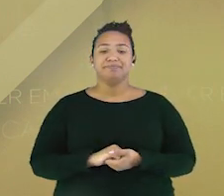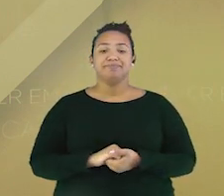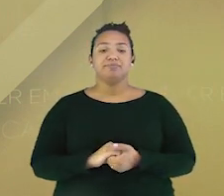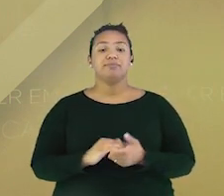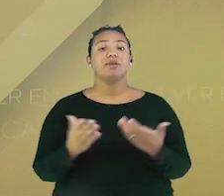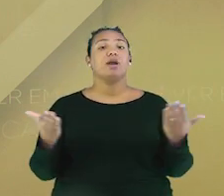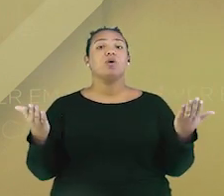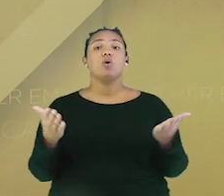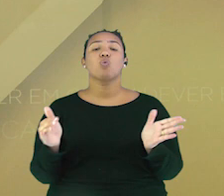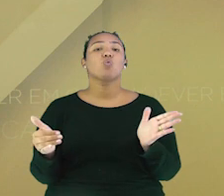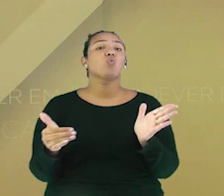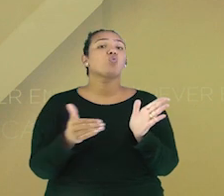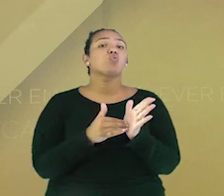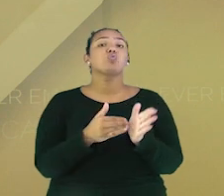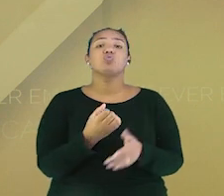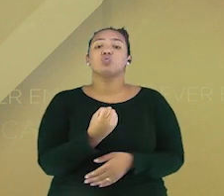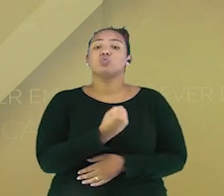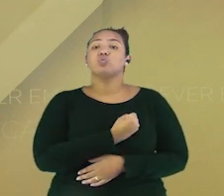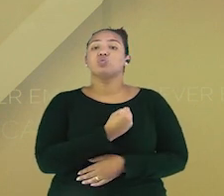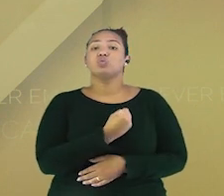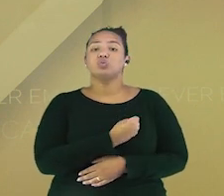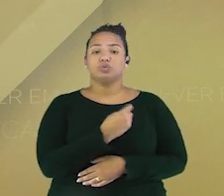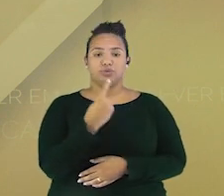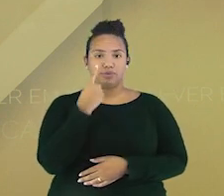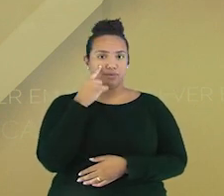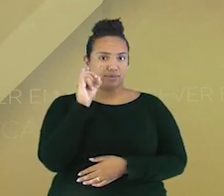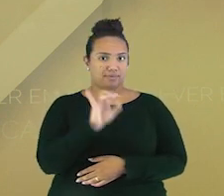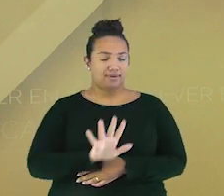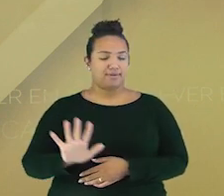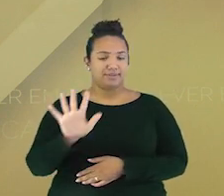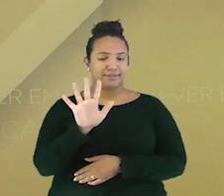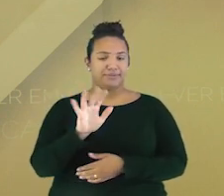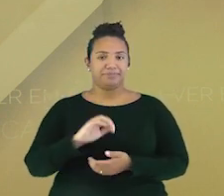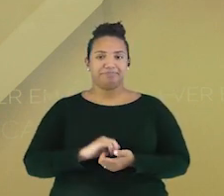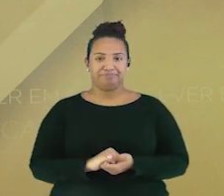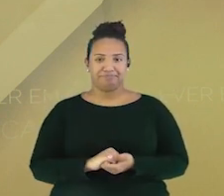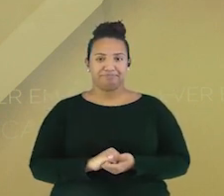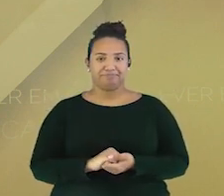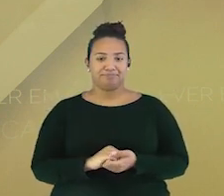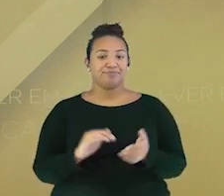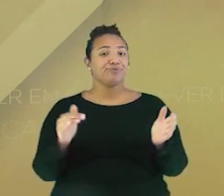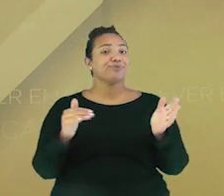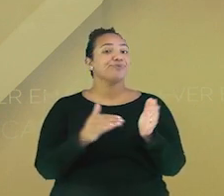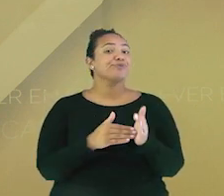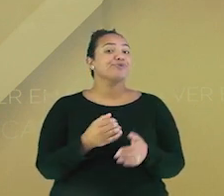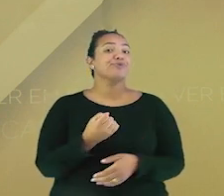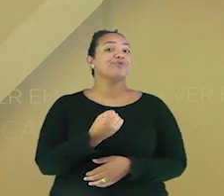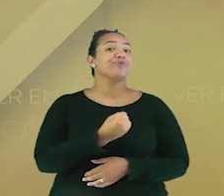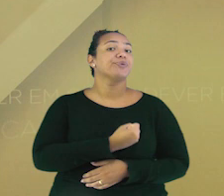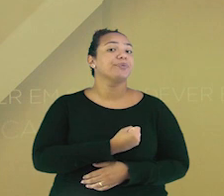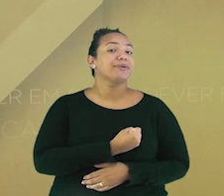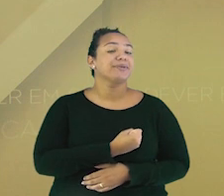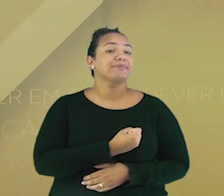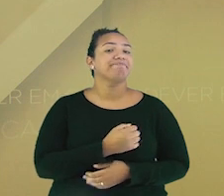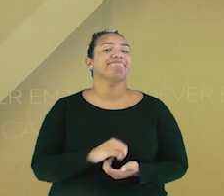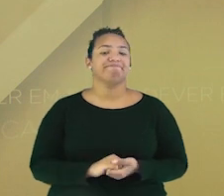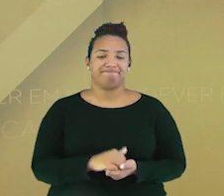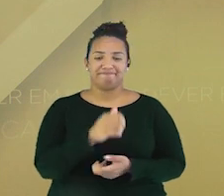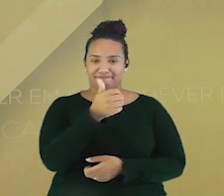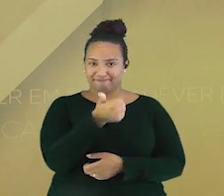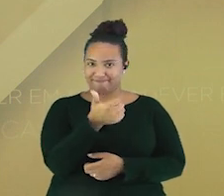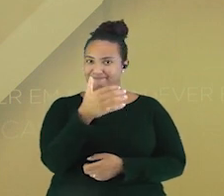último número dessa sequência numérica? Observem aí. O último número é o número 10